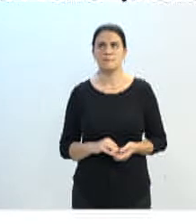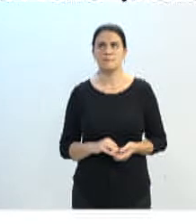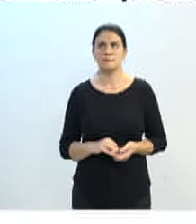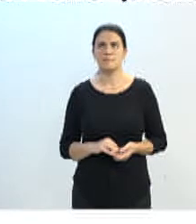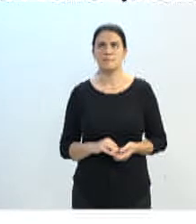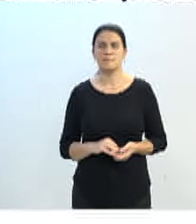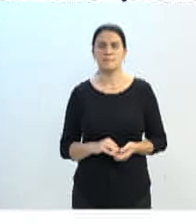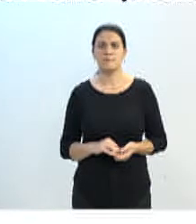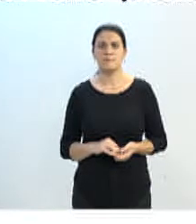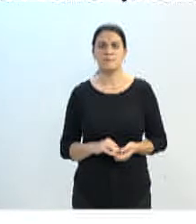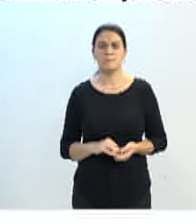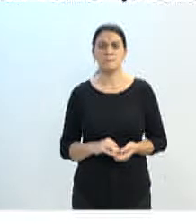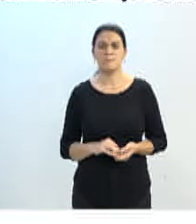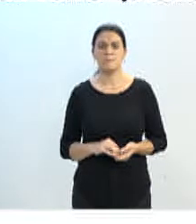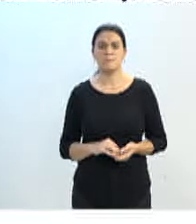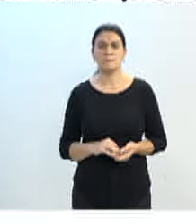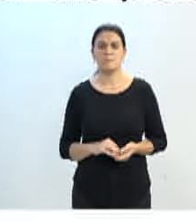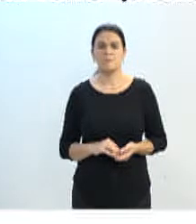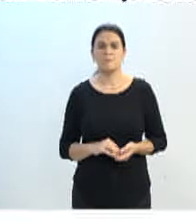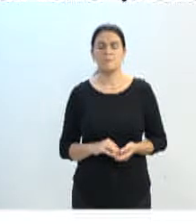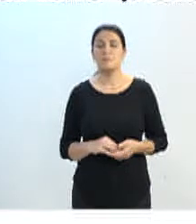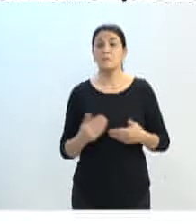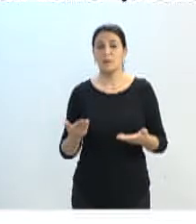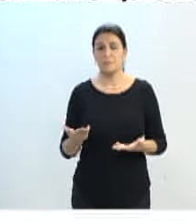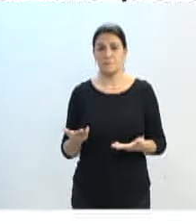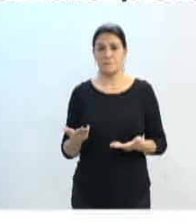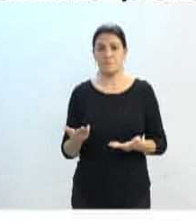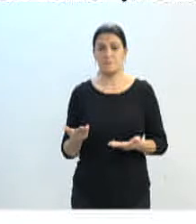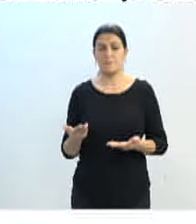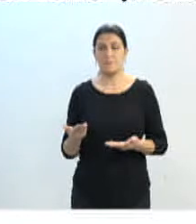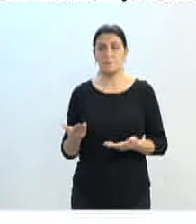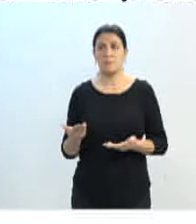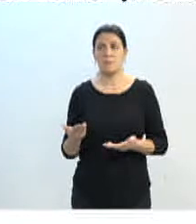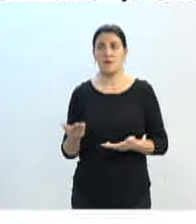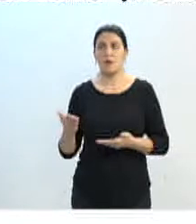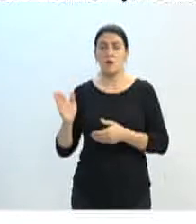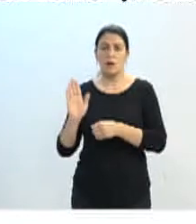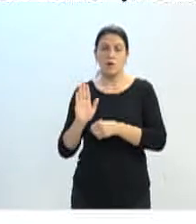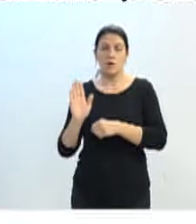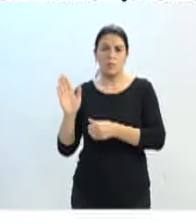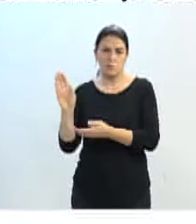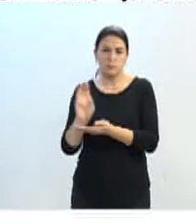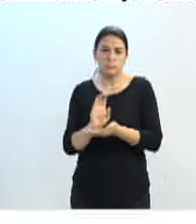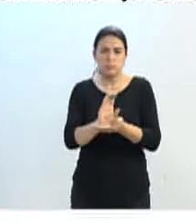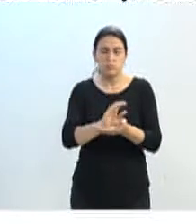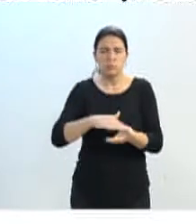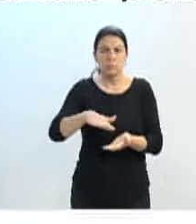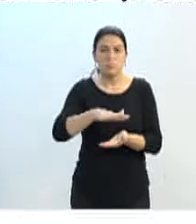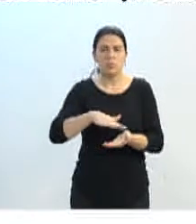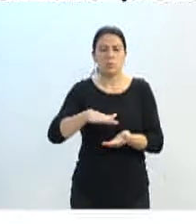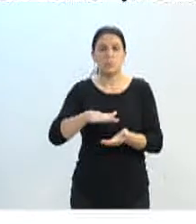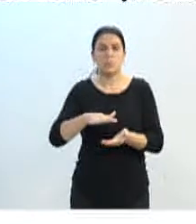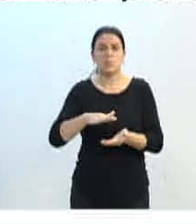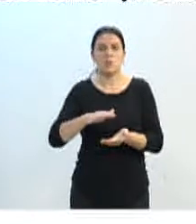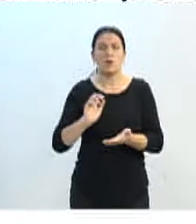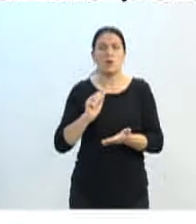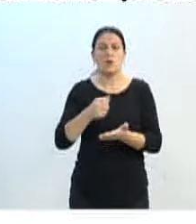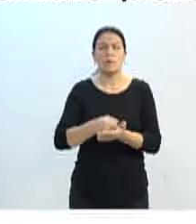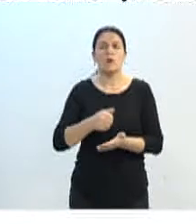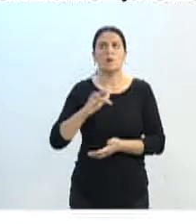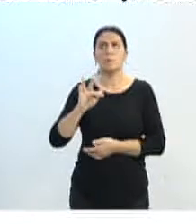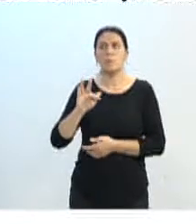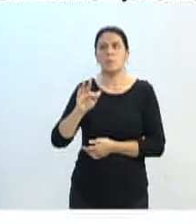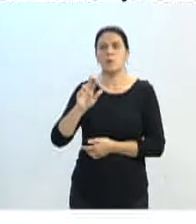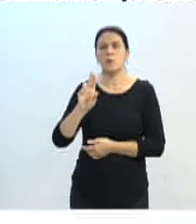Então, esse programa, ele é financiado pelo Fundes. É um programa de apoio e